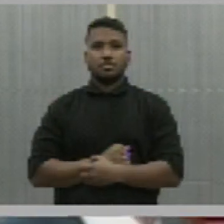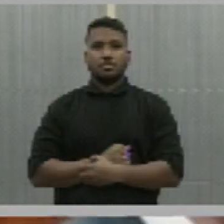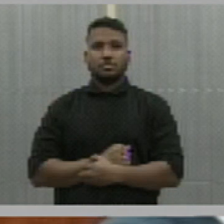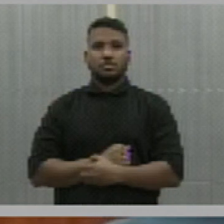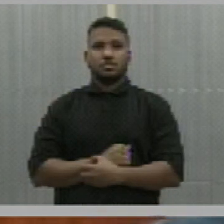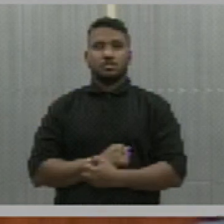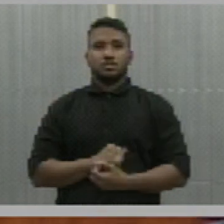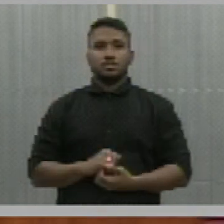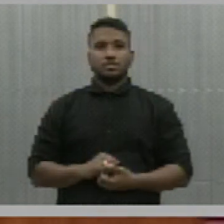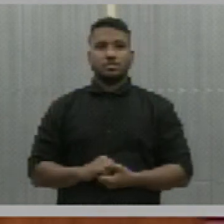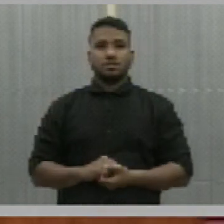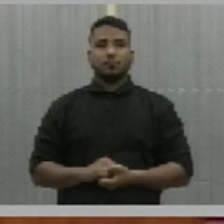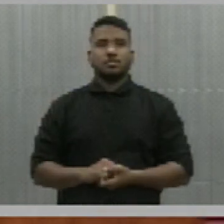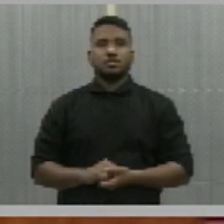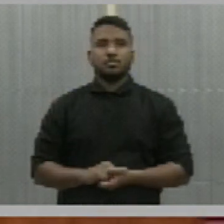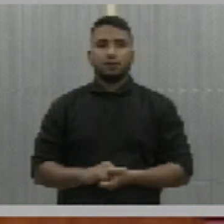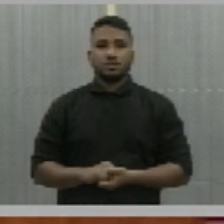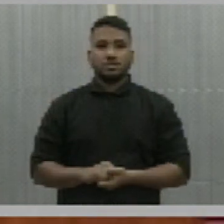deputado.